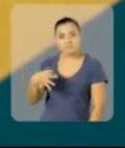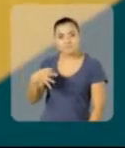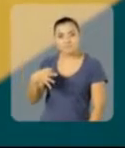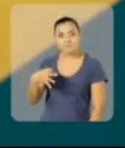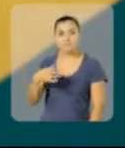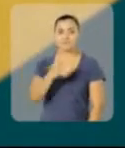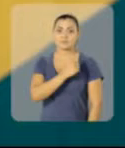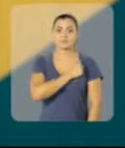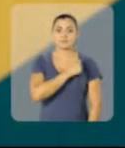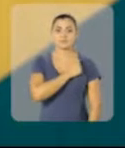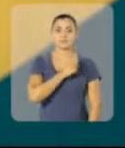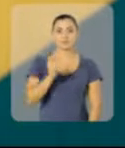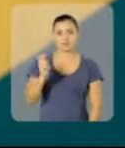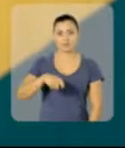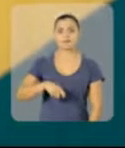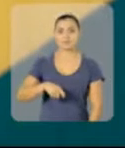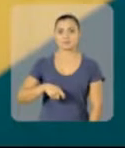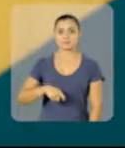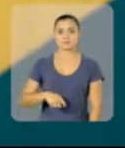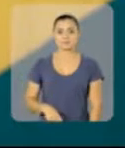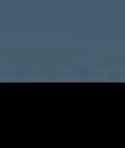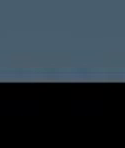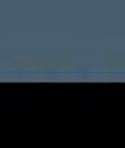e o coração.